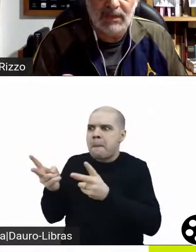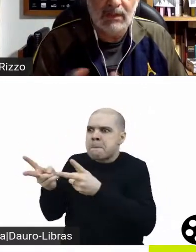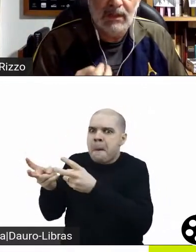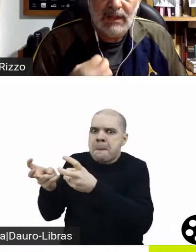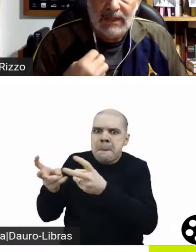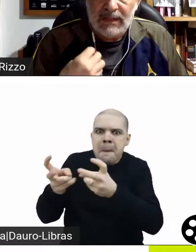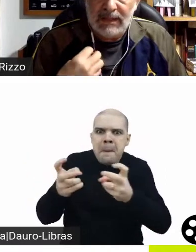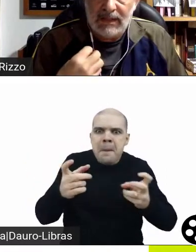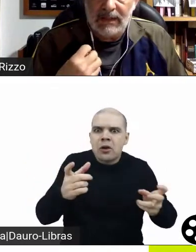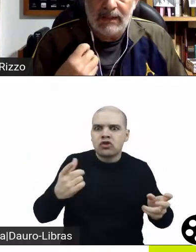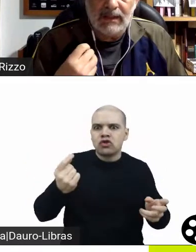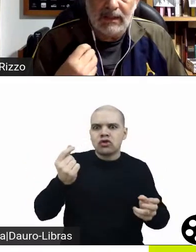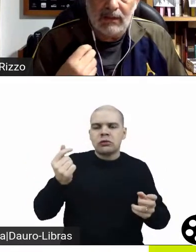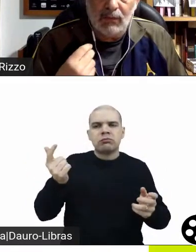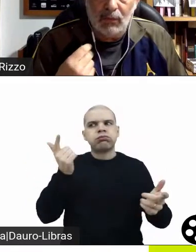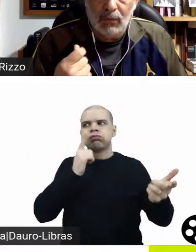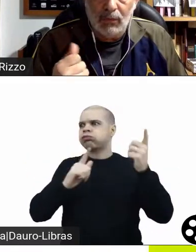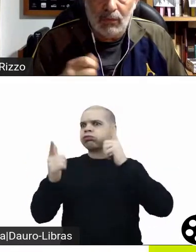para esse filme aqui